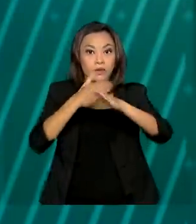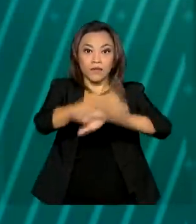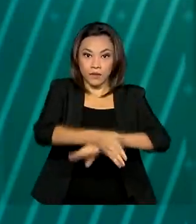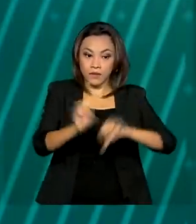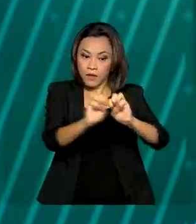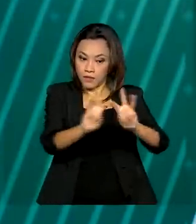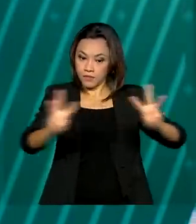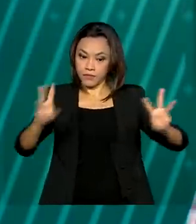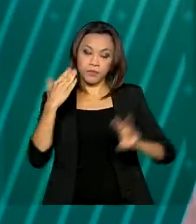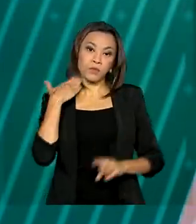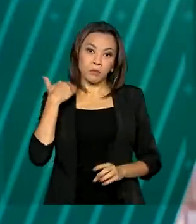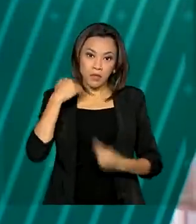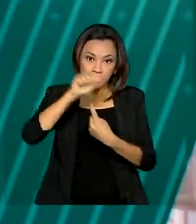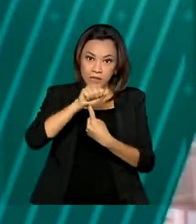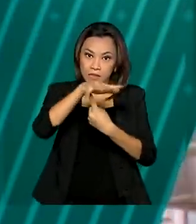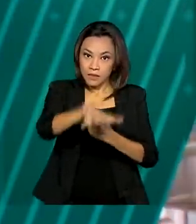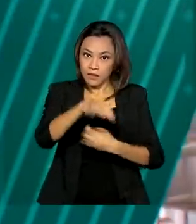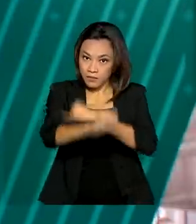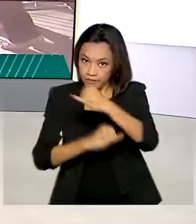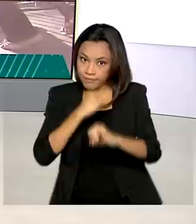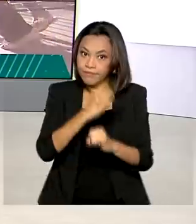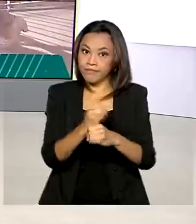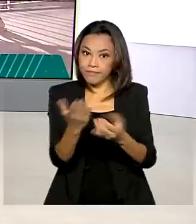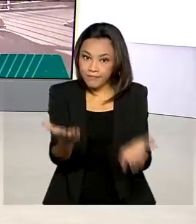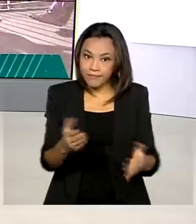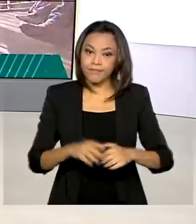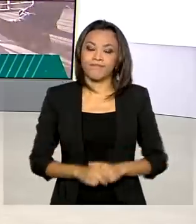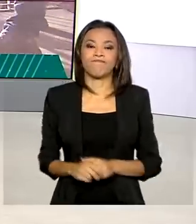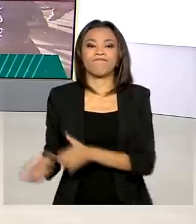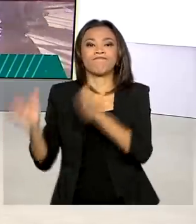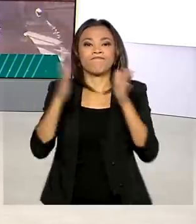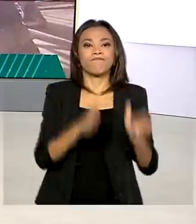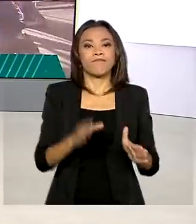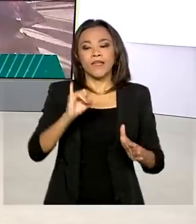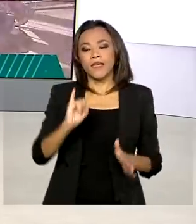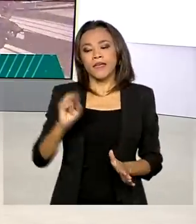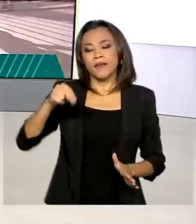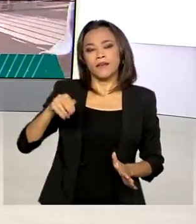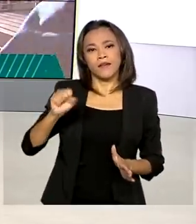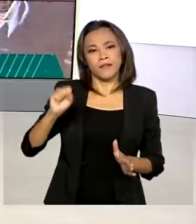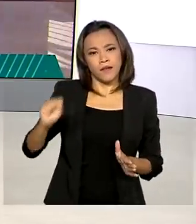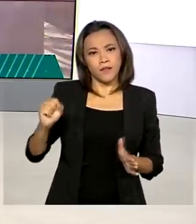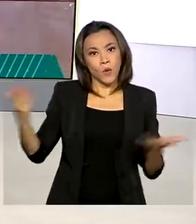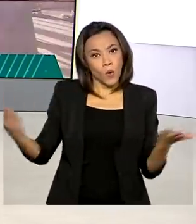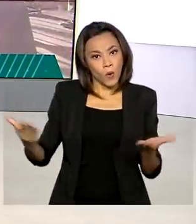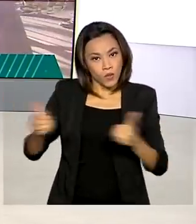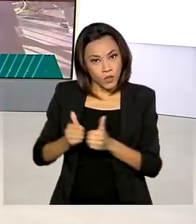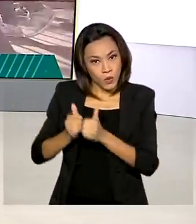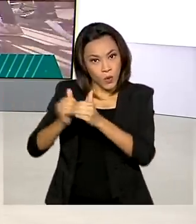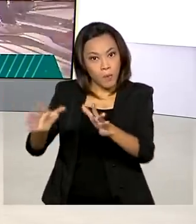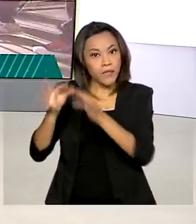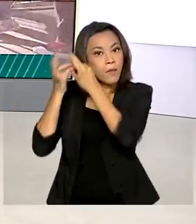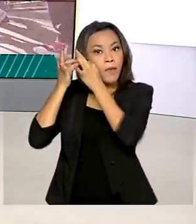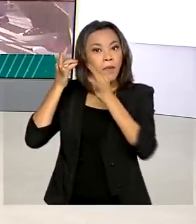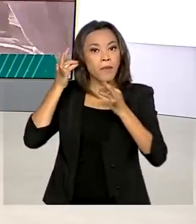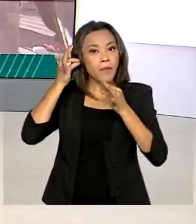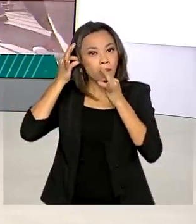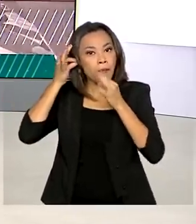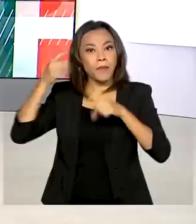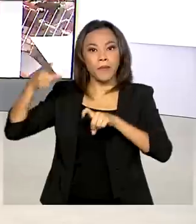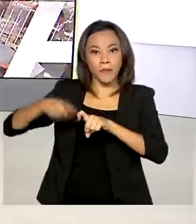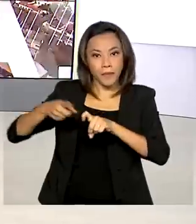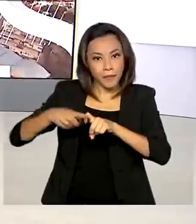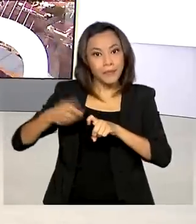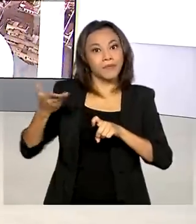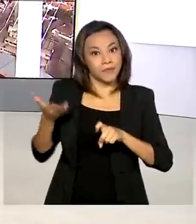página do Banco Central na internet. O INSS inicia hoje atendimentos de perícias médicas com o uso da